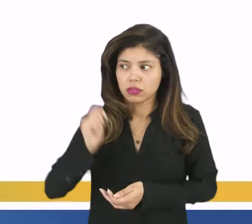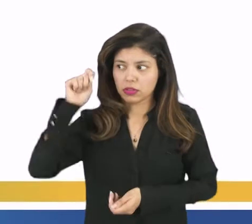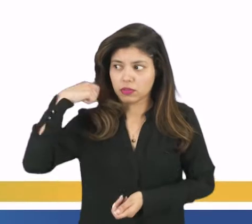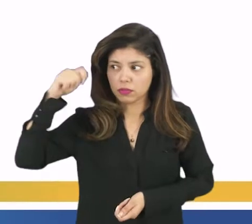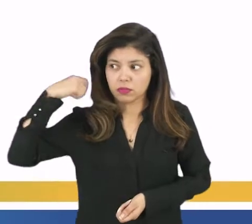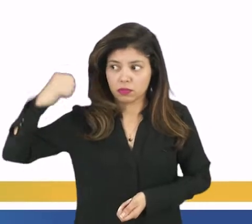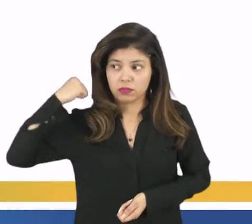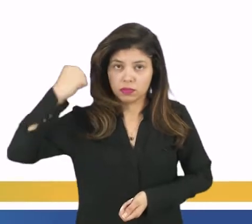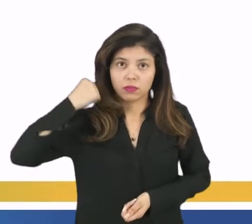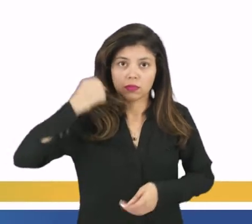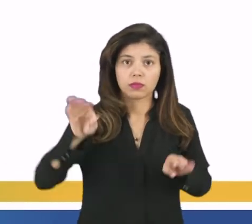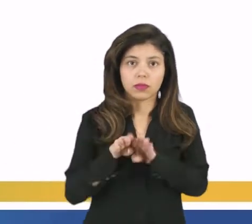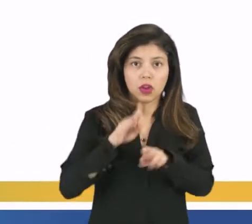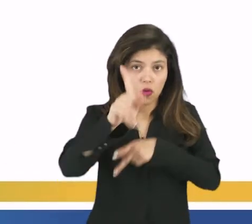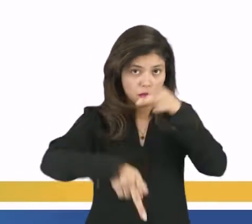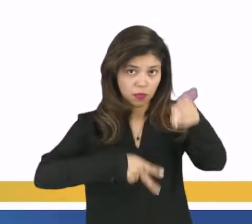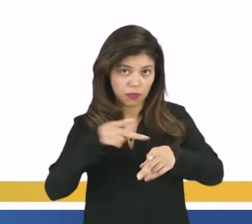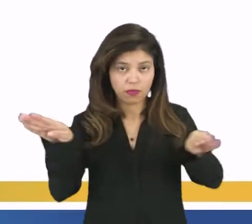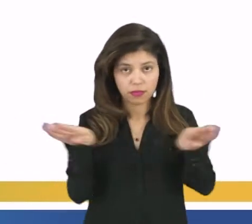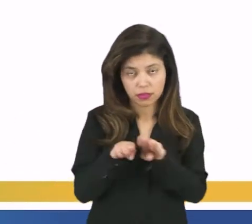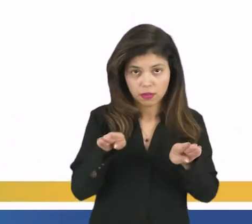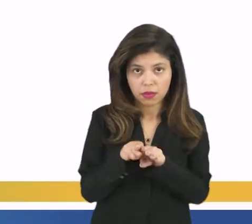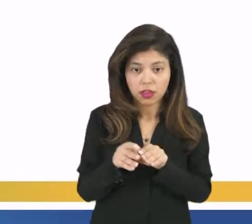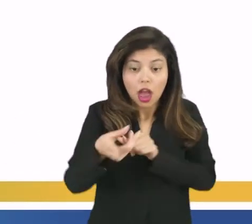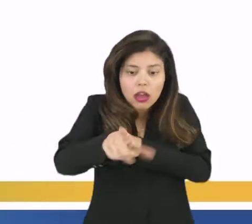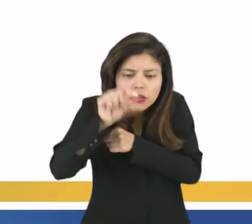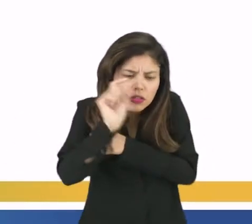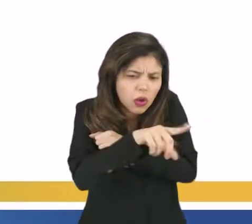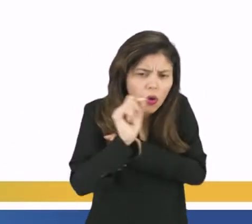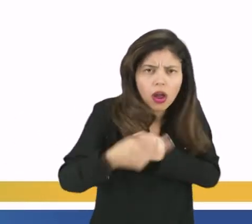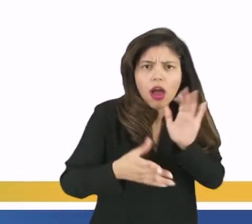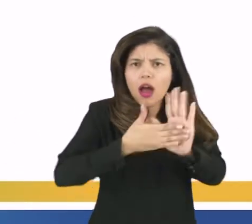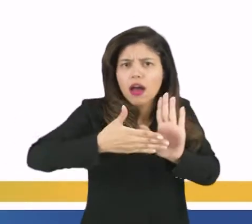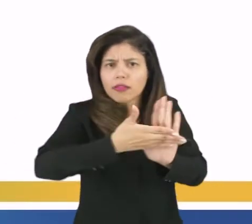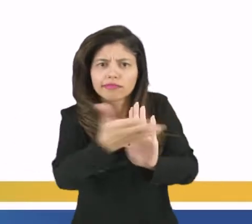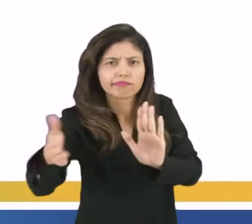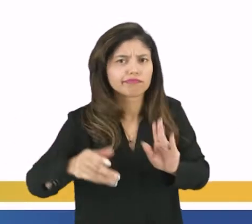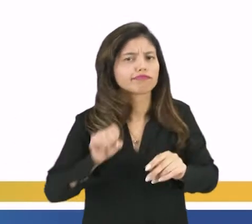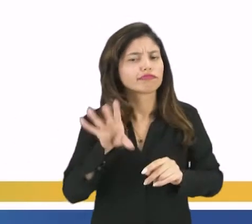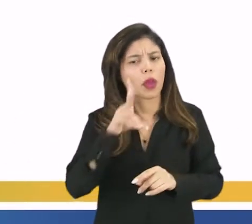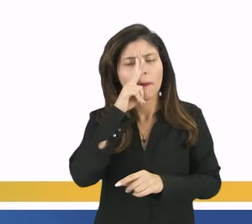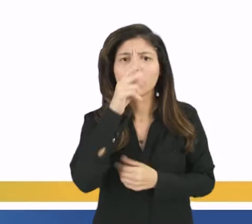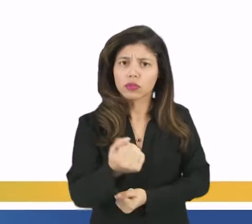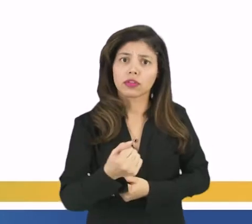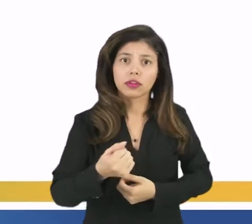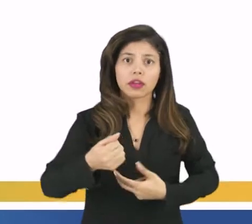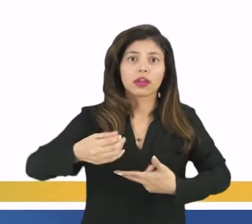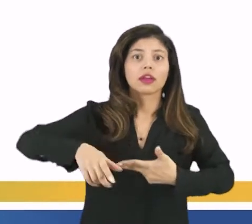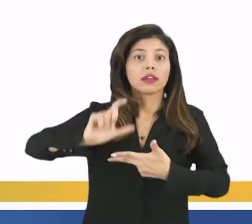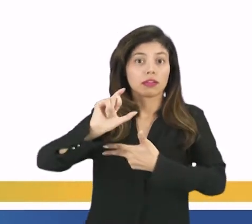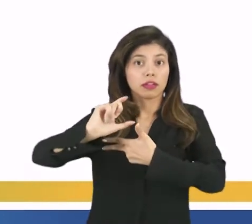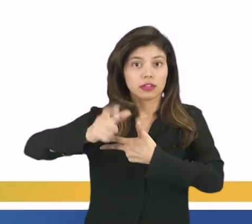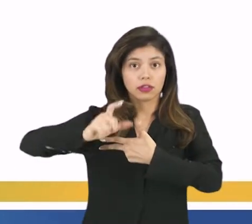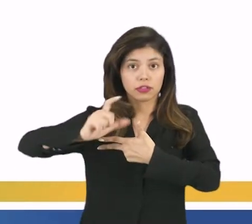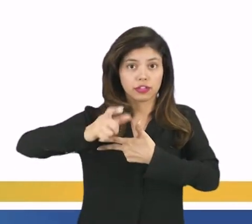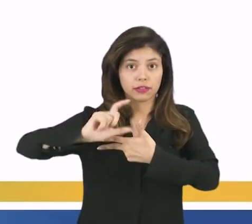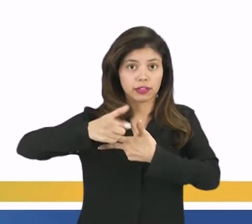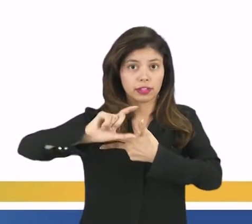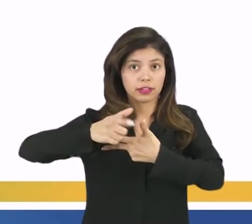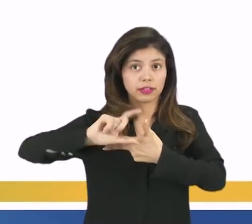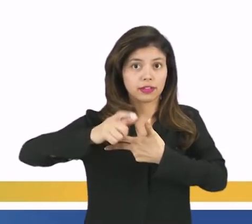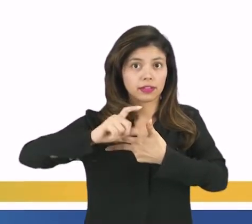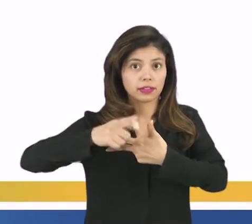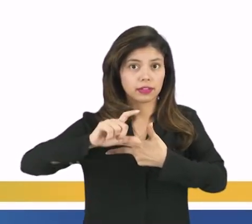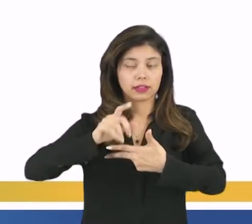república, é o povo, é o povo que escolhe os seus representantes, seja ele o poder executivo, no caso nós temos o presidente da